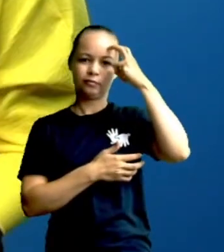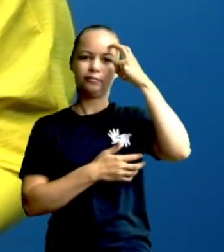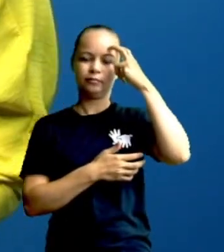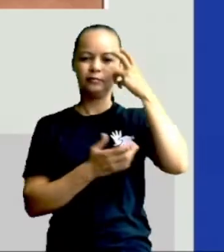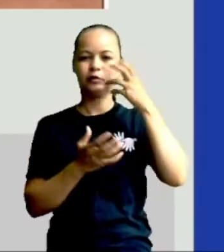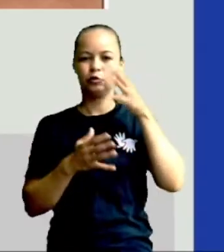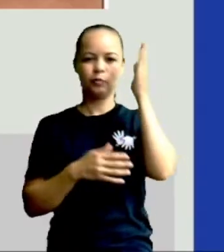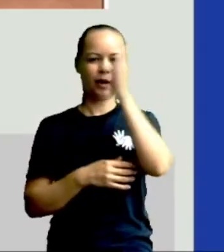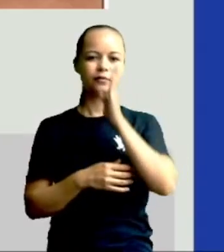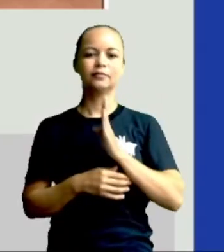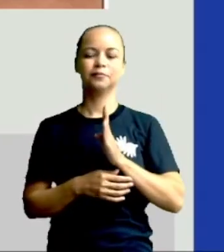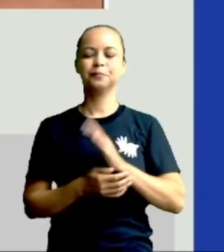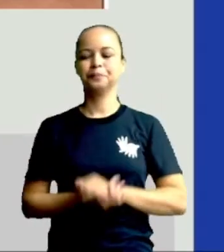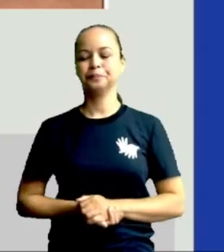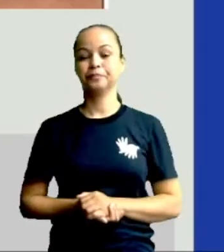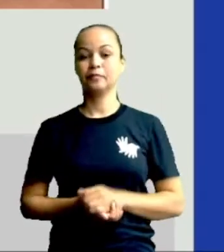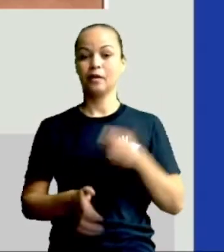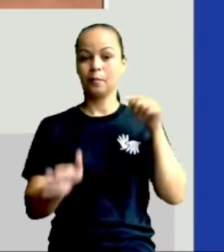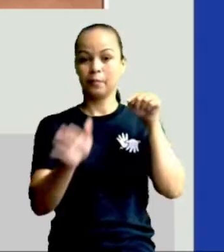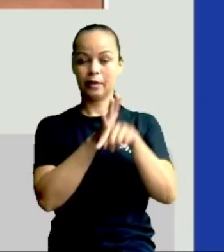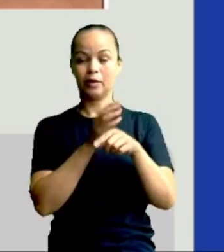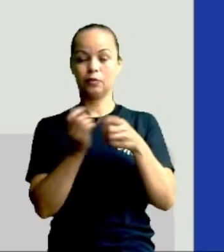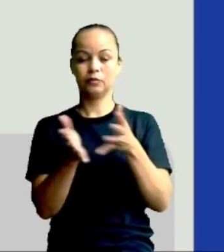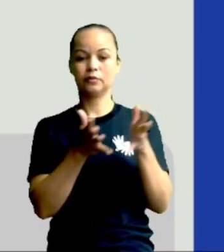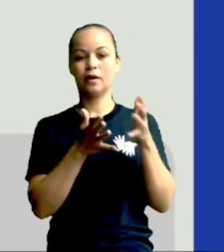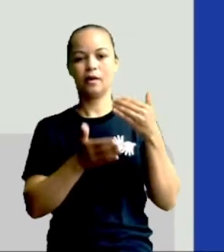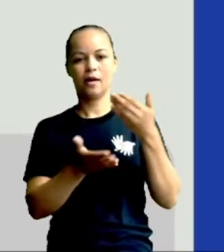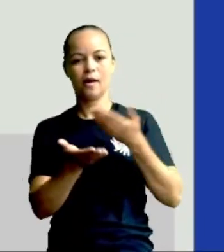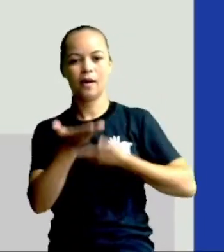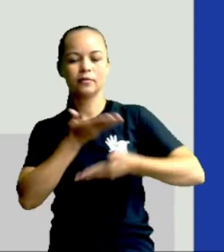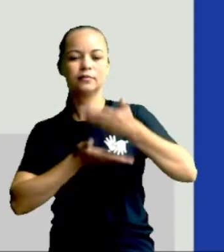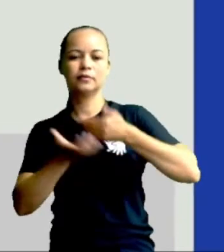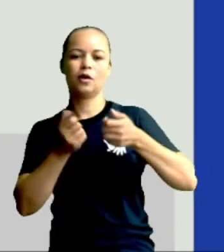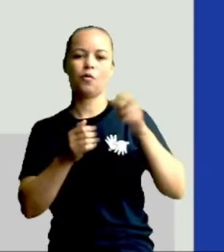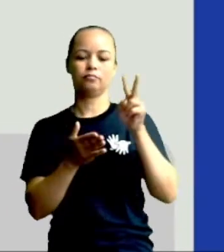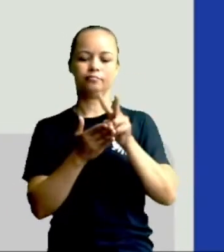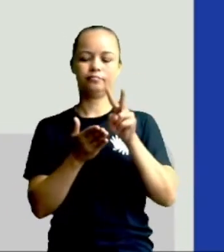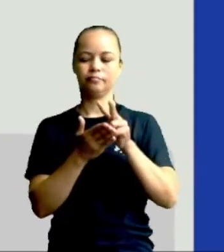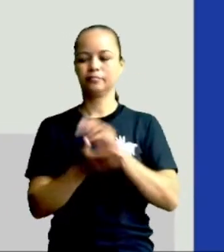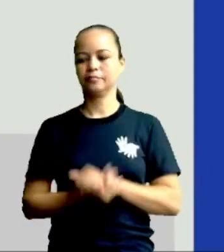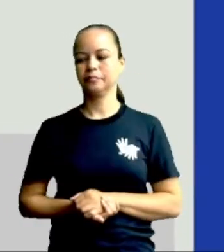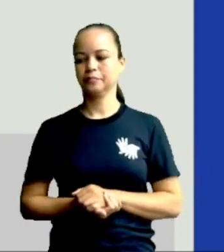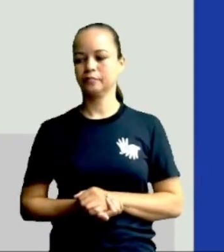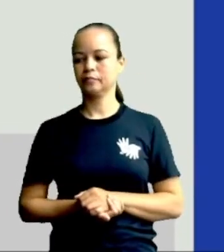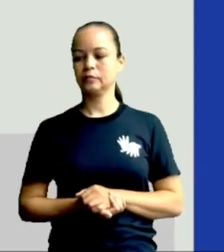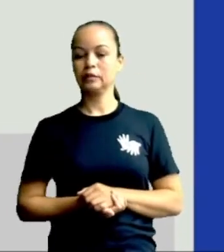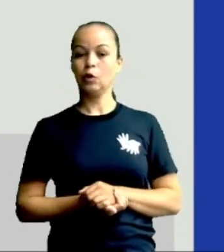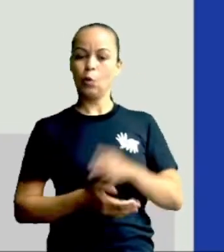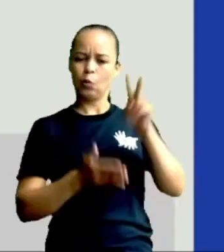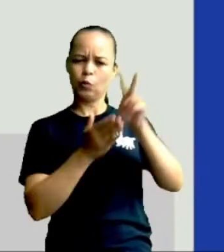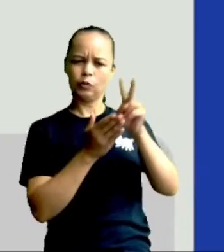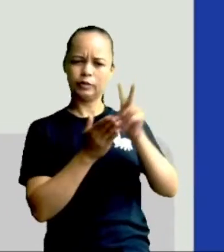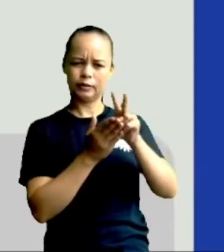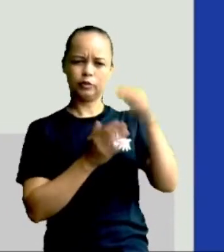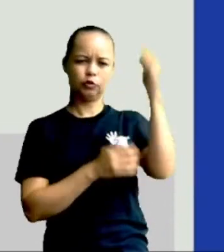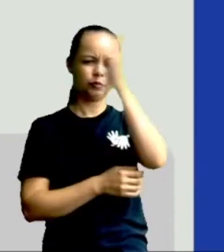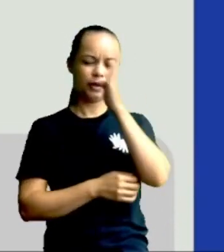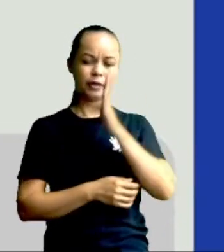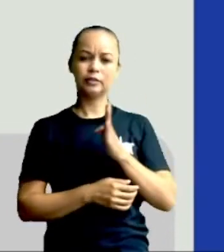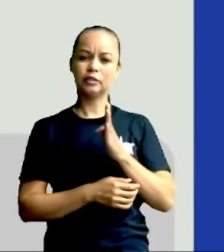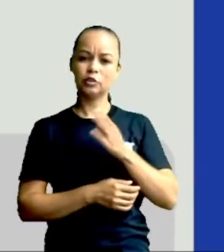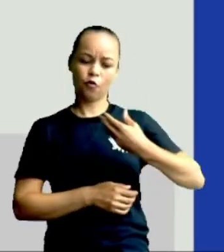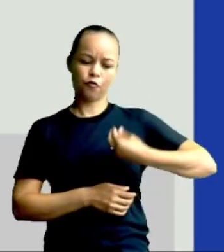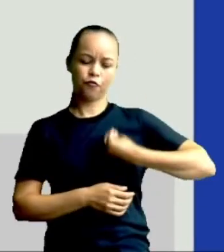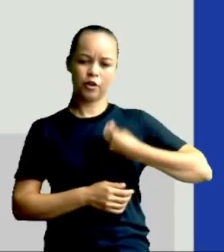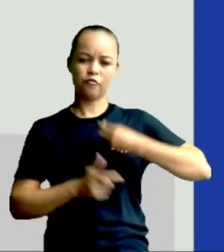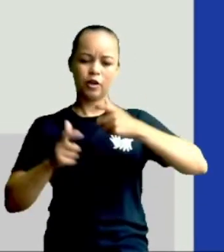brasileira. Vamos lá para a pergunta relacionada aos índios. Os nativos brasileiros vivem